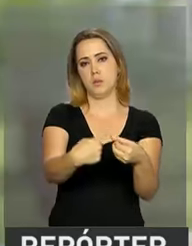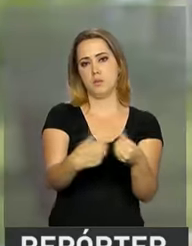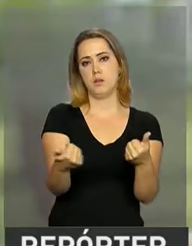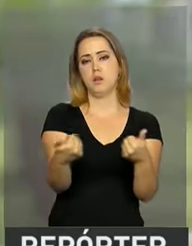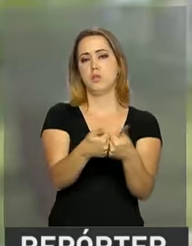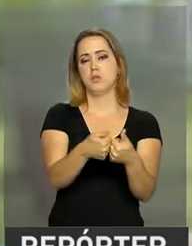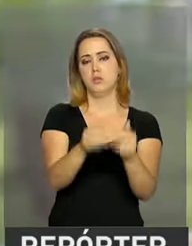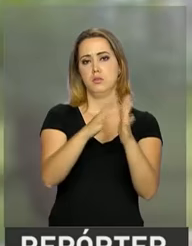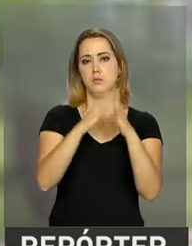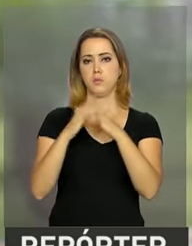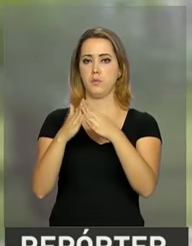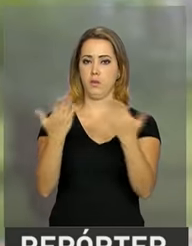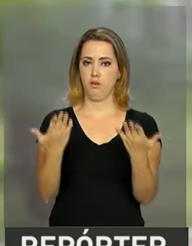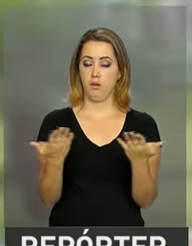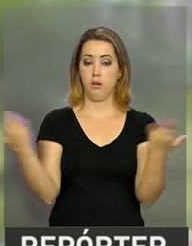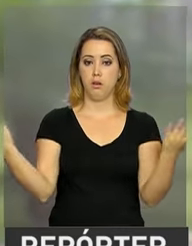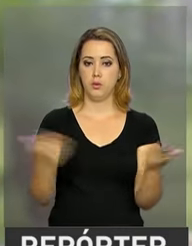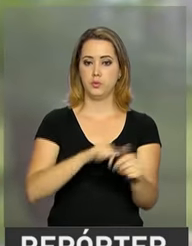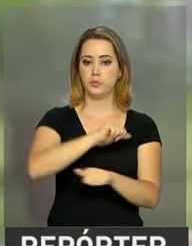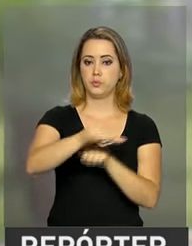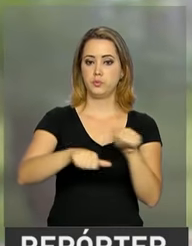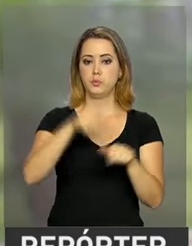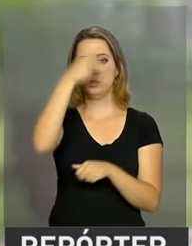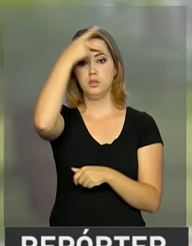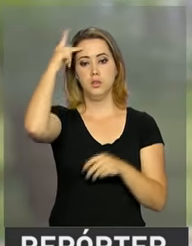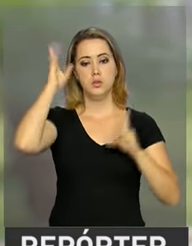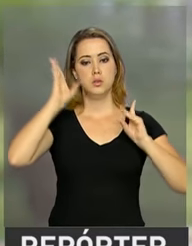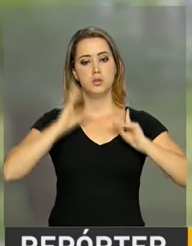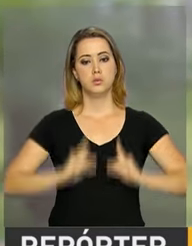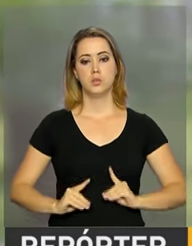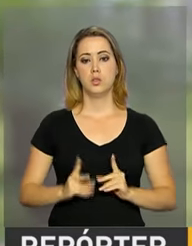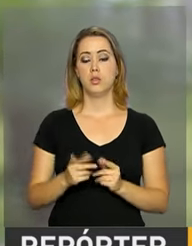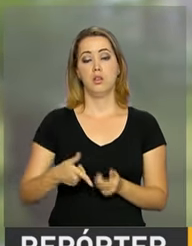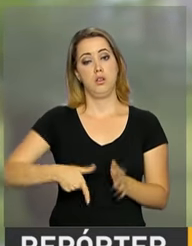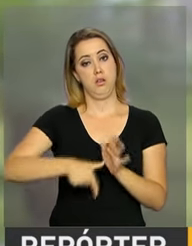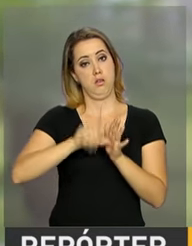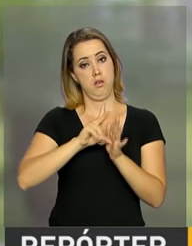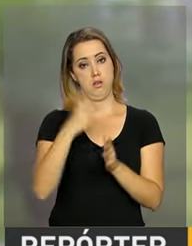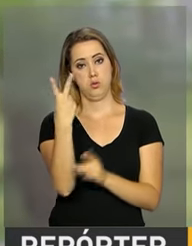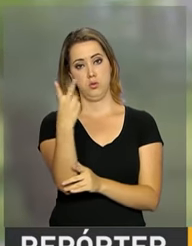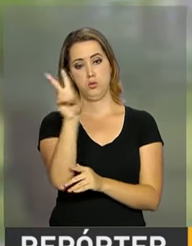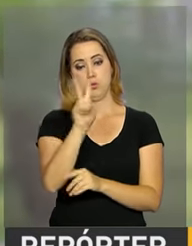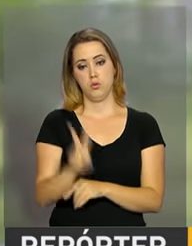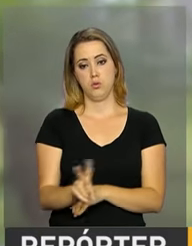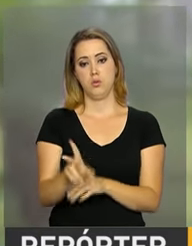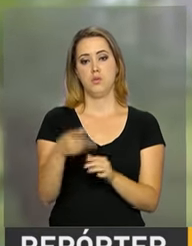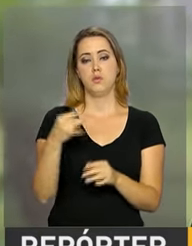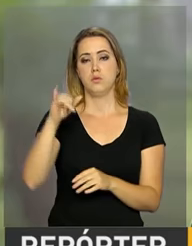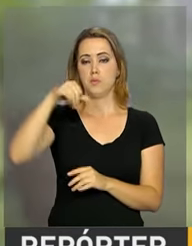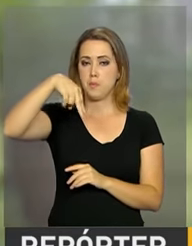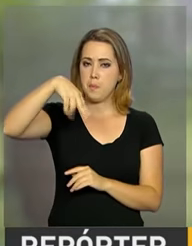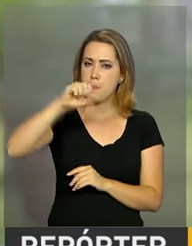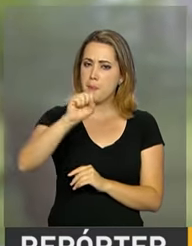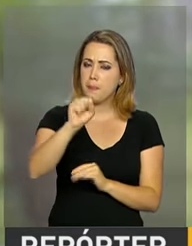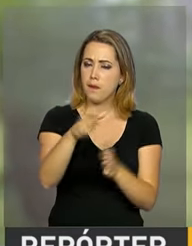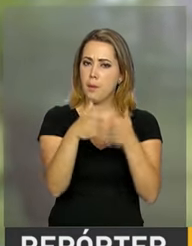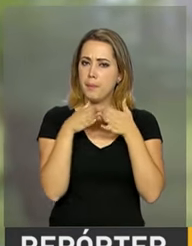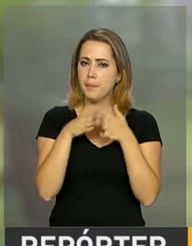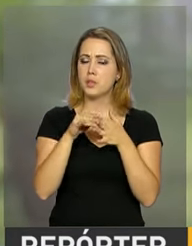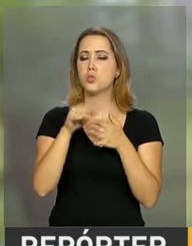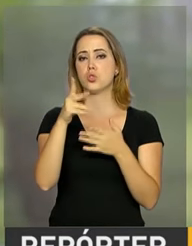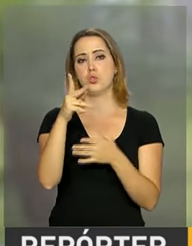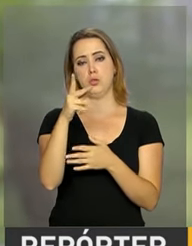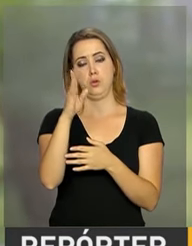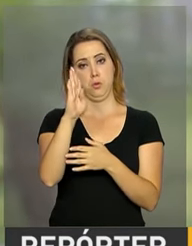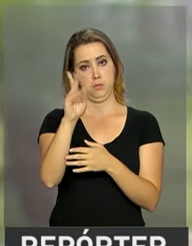casa dele. Com a mudança, a pessoa com deficiência, que tinha que ir duas vezes a uma agência do INSS, Para pedir o benefício,